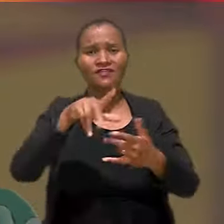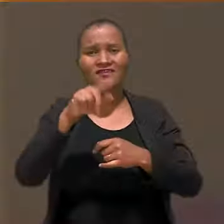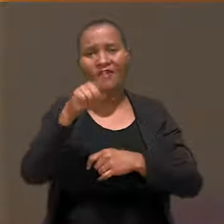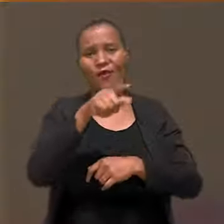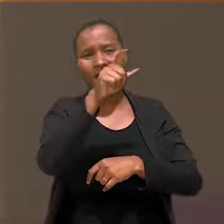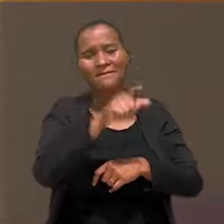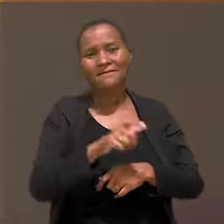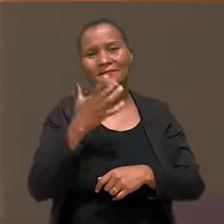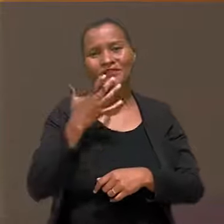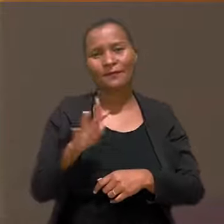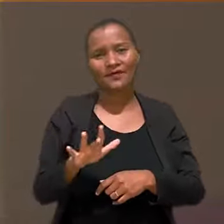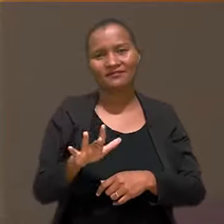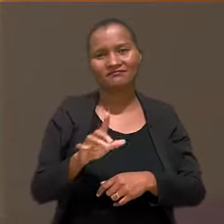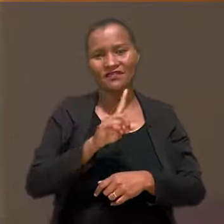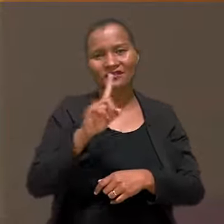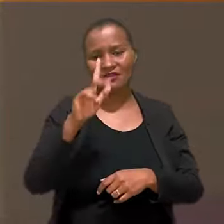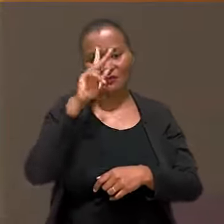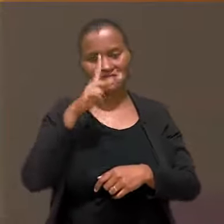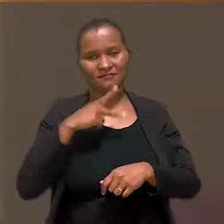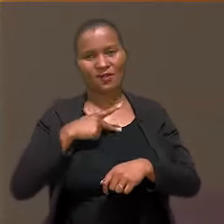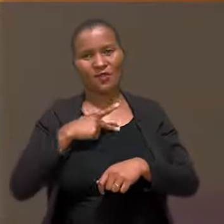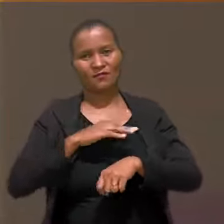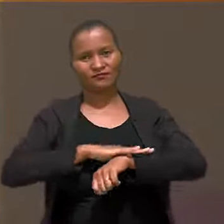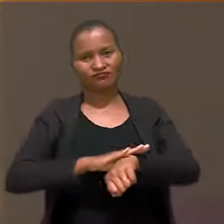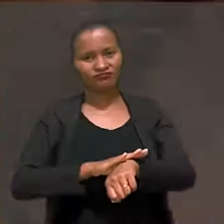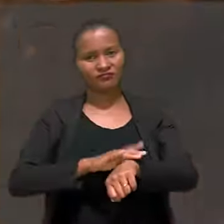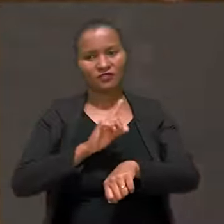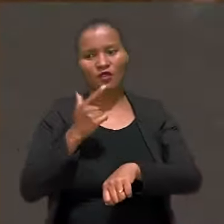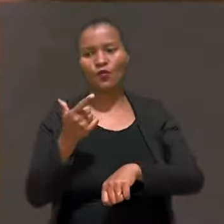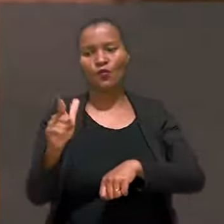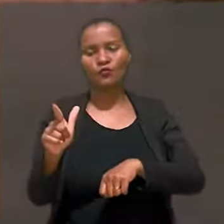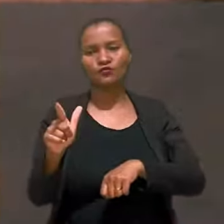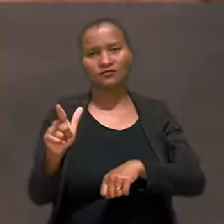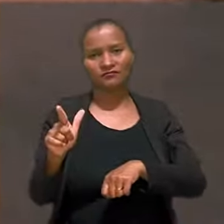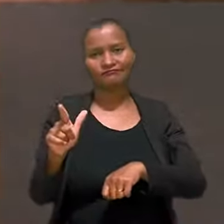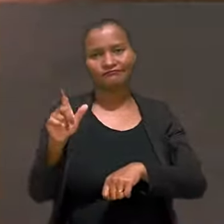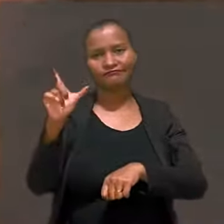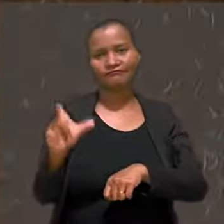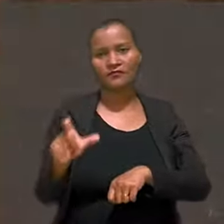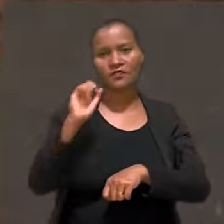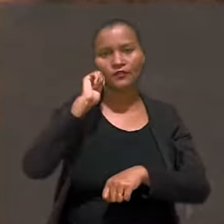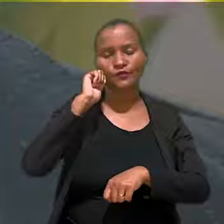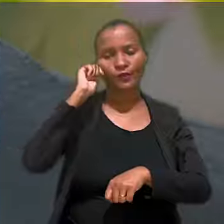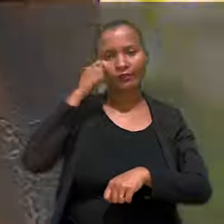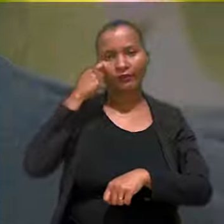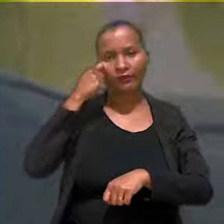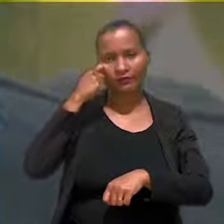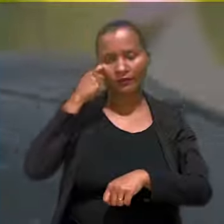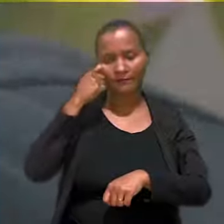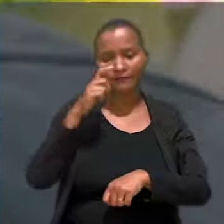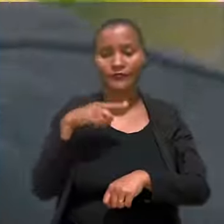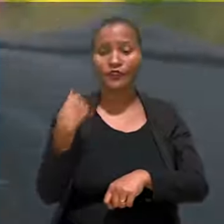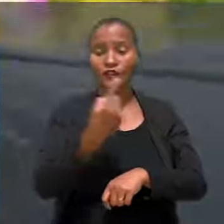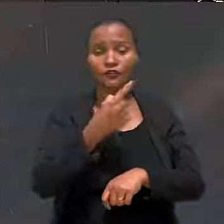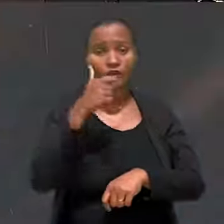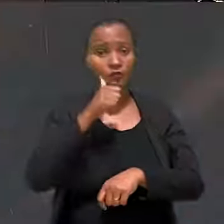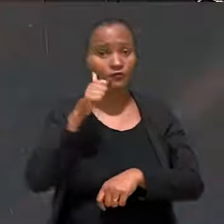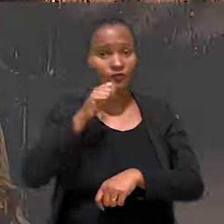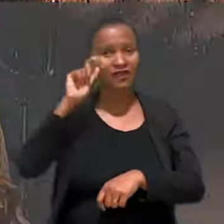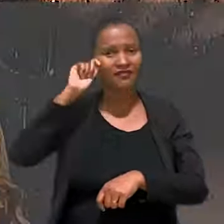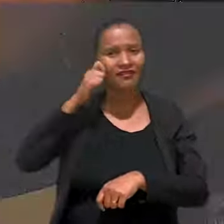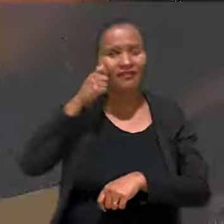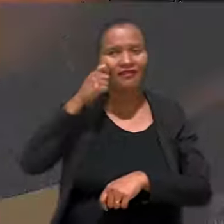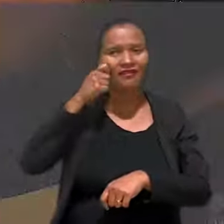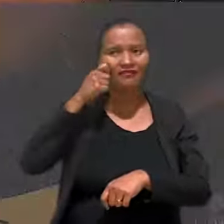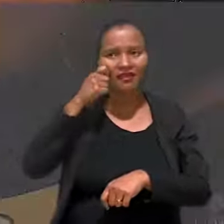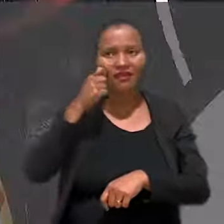branca. Ele não se racializa, ele racializa o outro. O outro é a pessoa negra. Nós, mulheres negras,